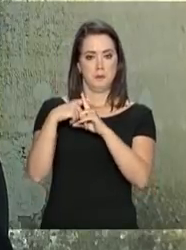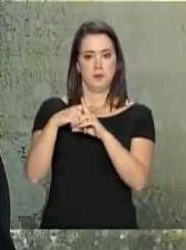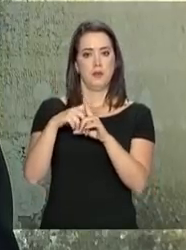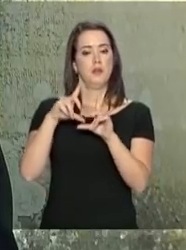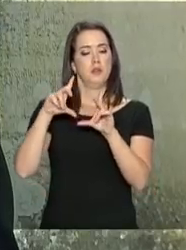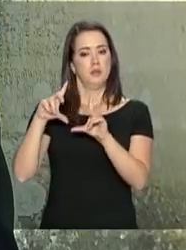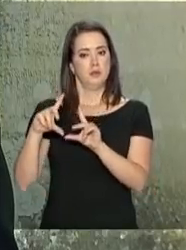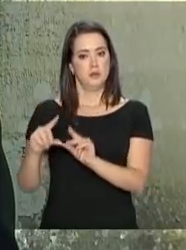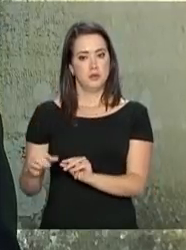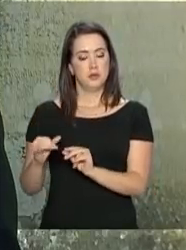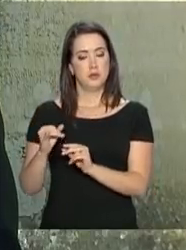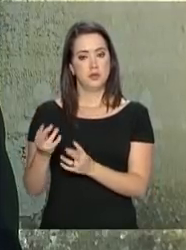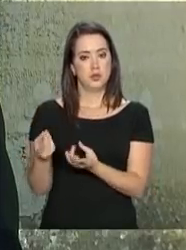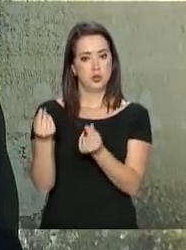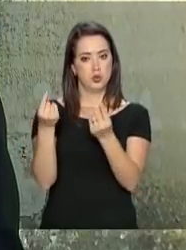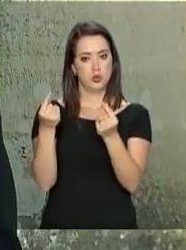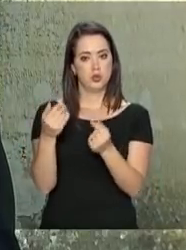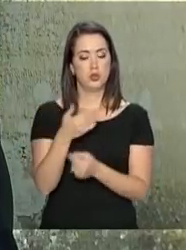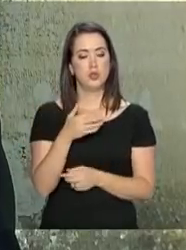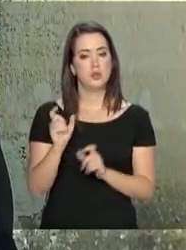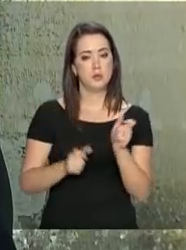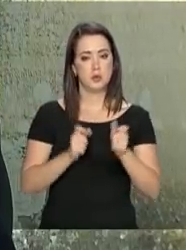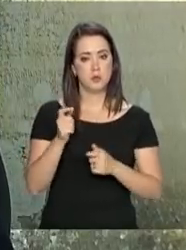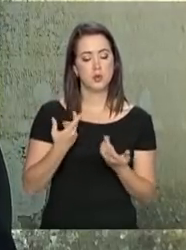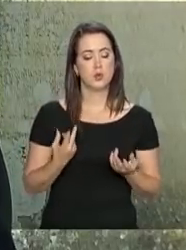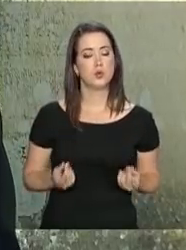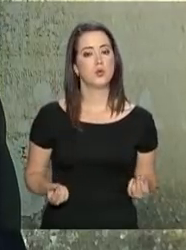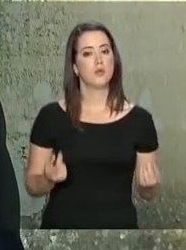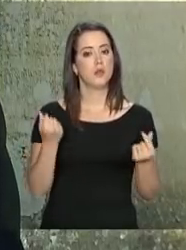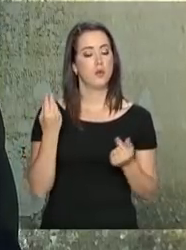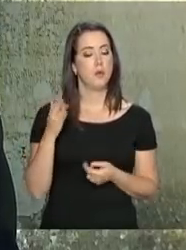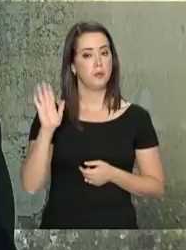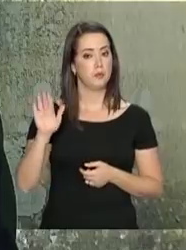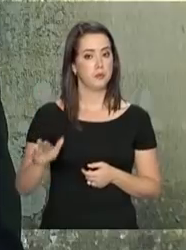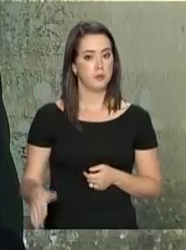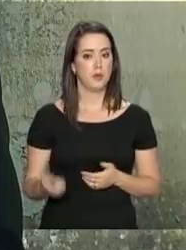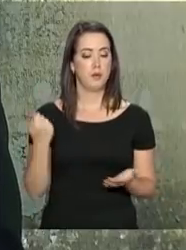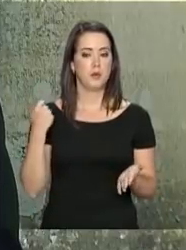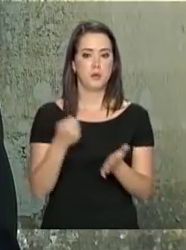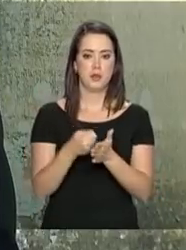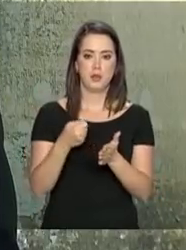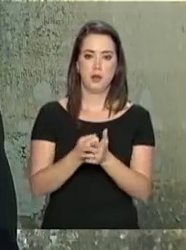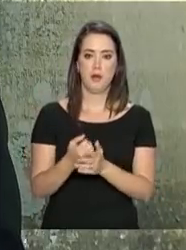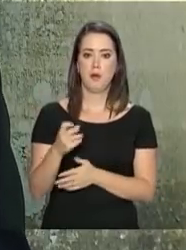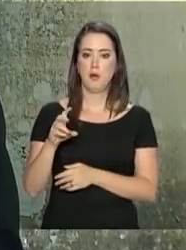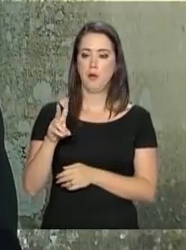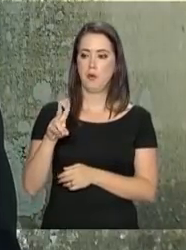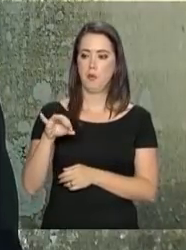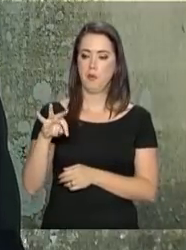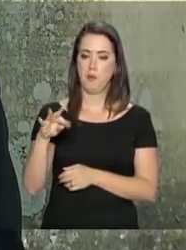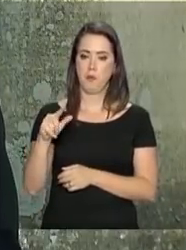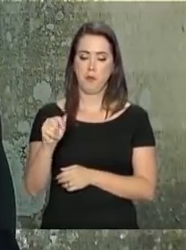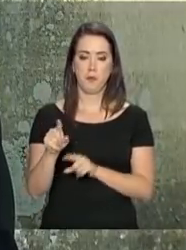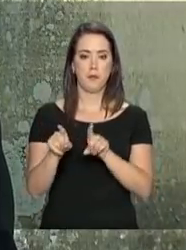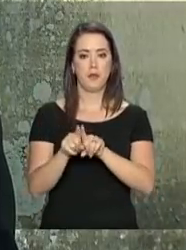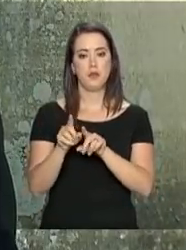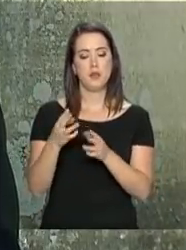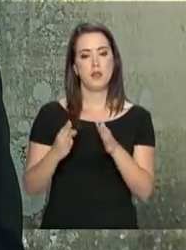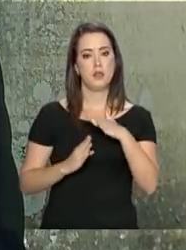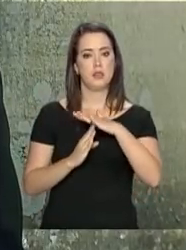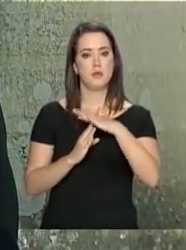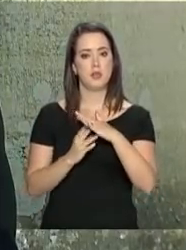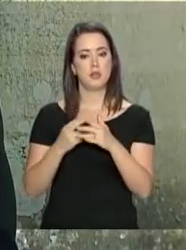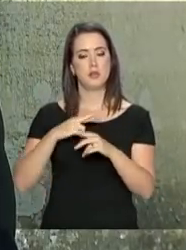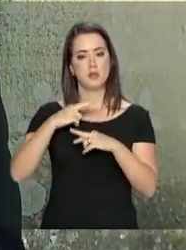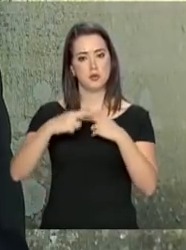reduzir encargos para o consumidor, estão o preço mais barato para pagamento à vista e a limitação do uso do